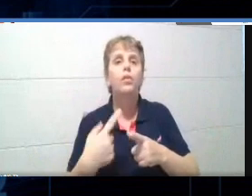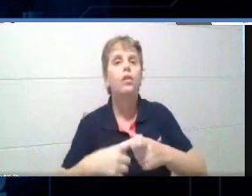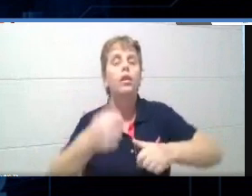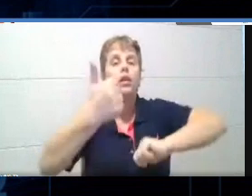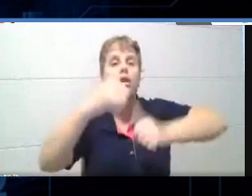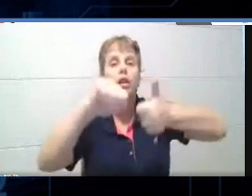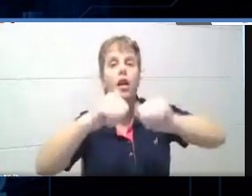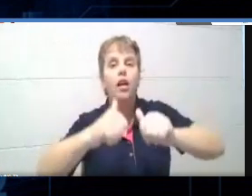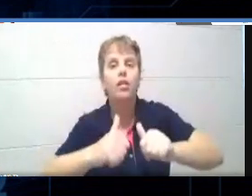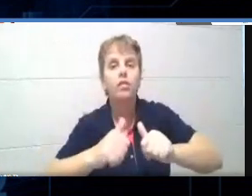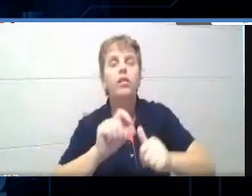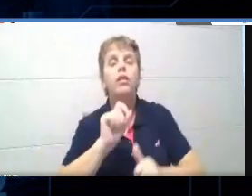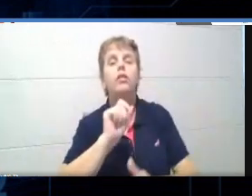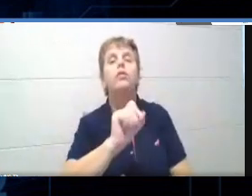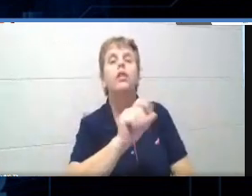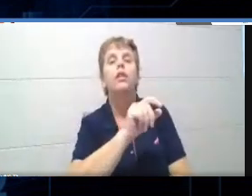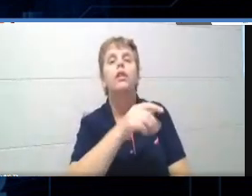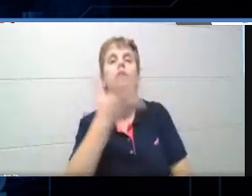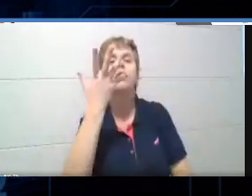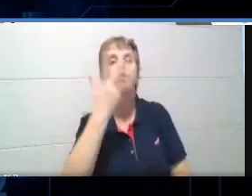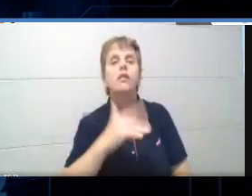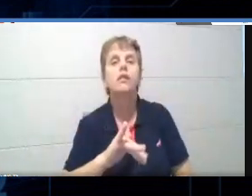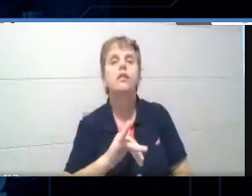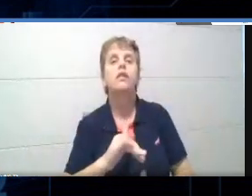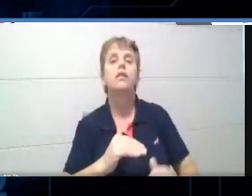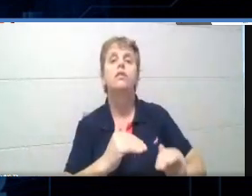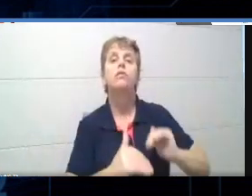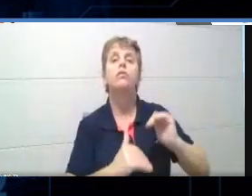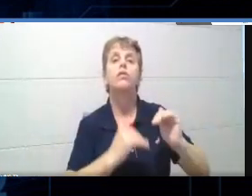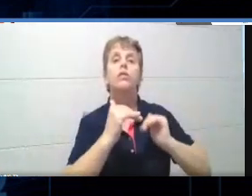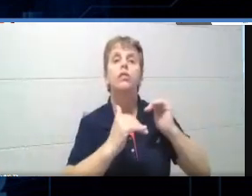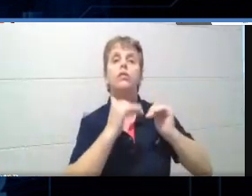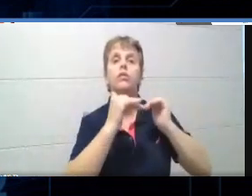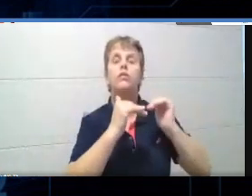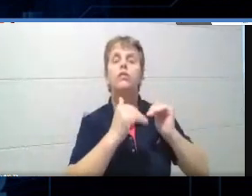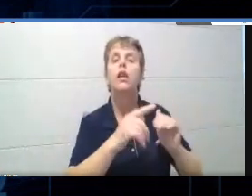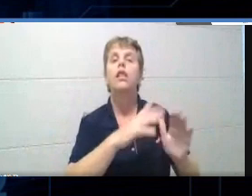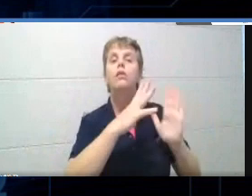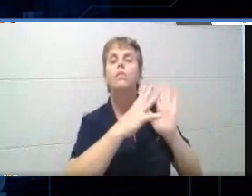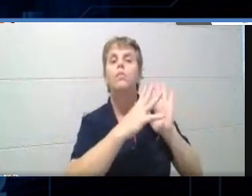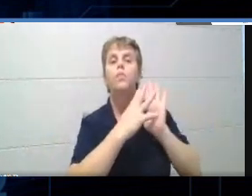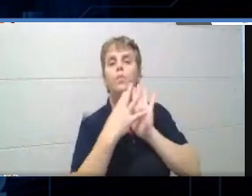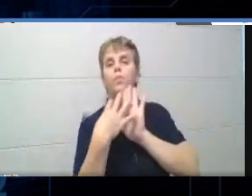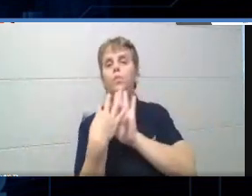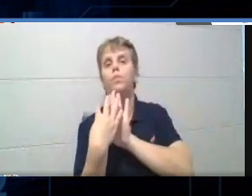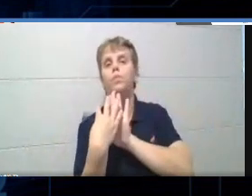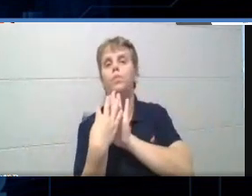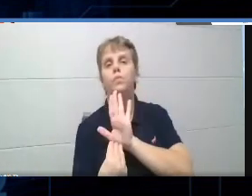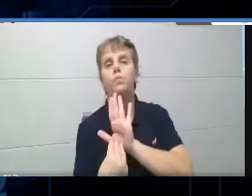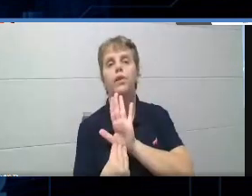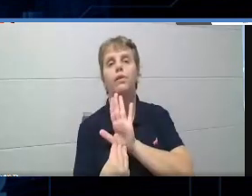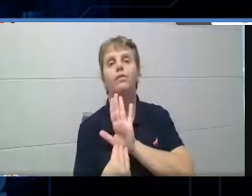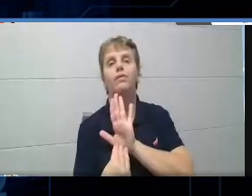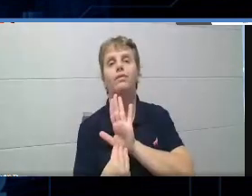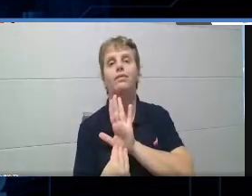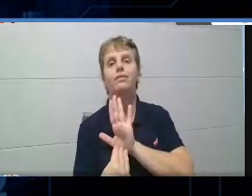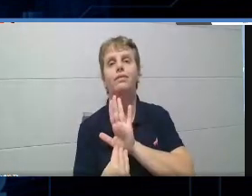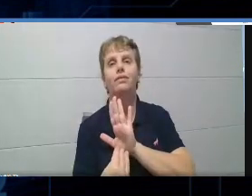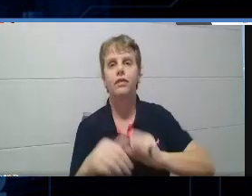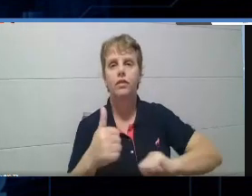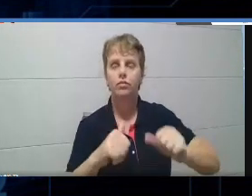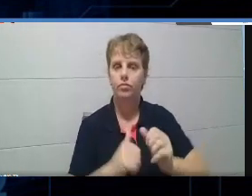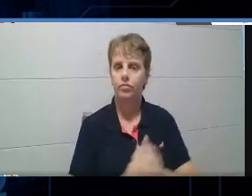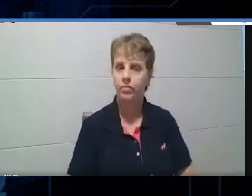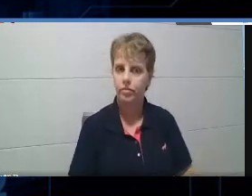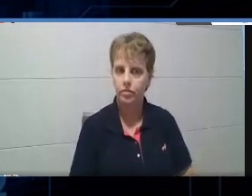seu, e aí pode pegar o seu aluno, o que avaliamos é o que ele tornou o seu, e aí eu vou dar uma paradinha aqui, né, então assim,